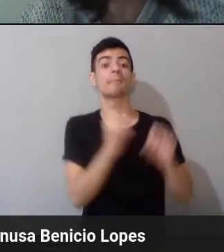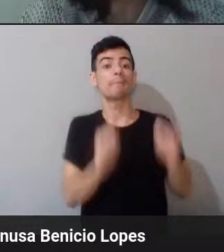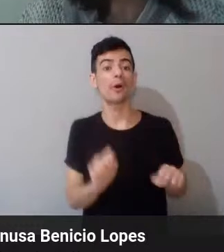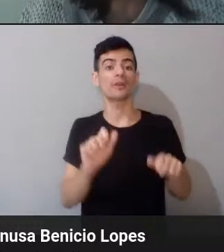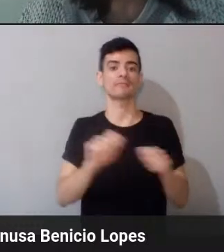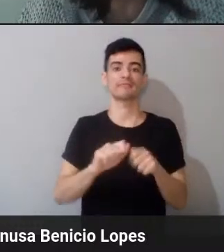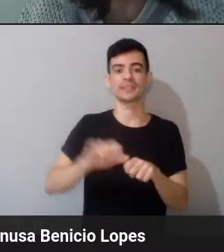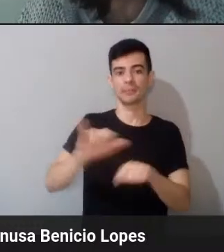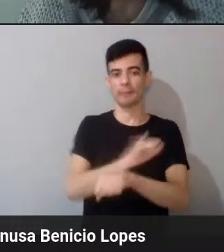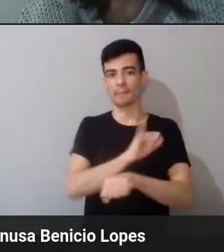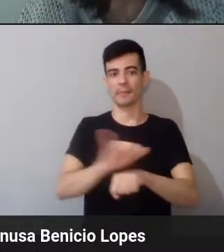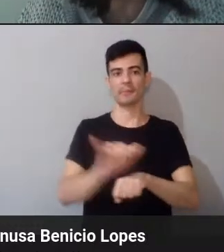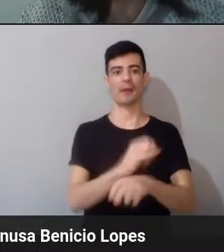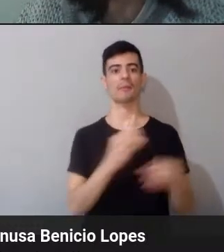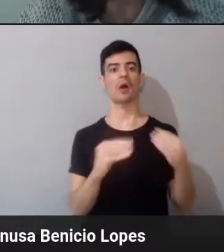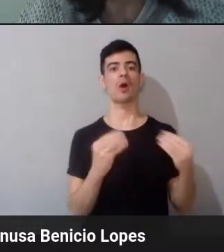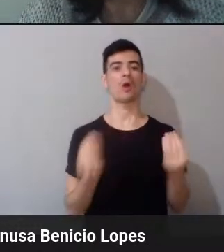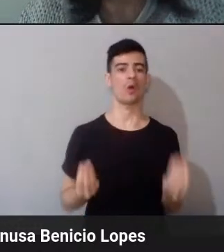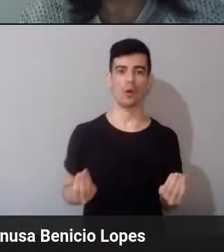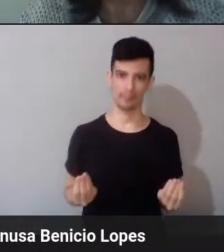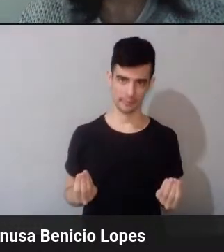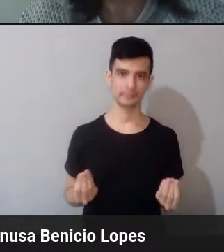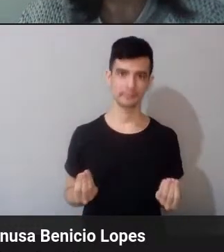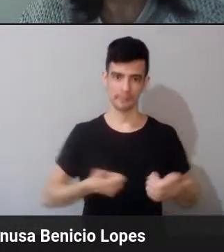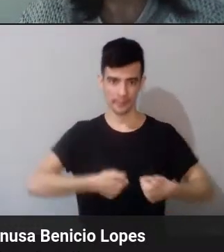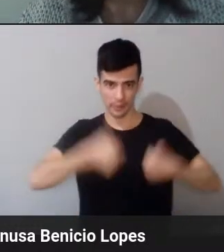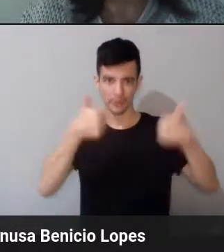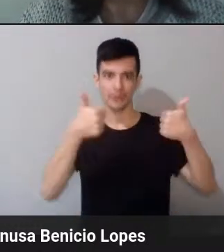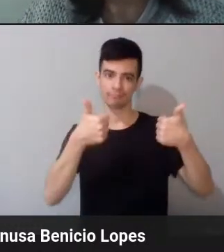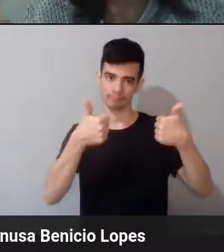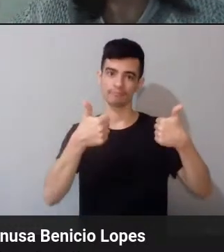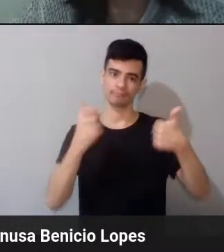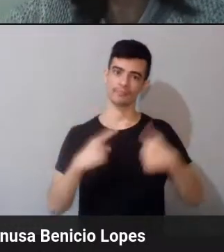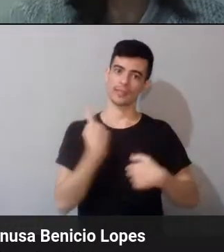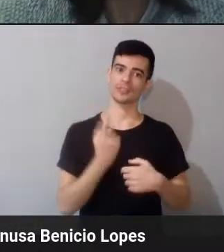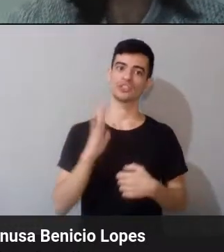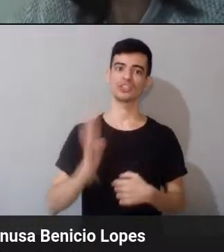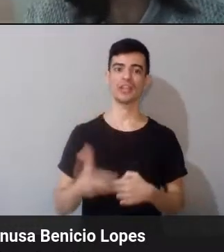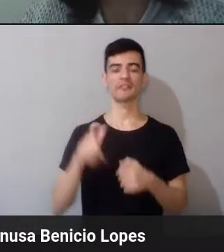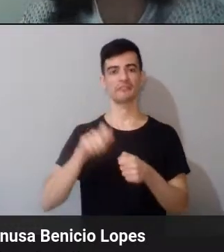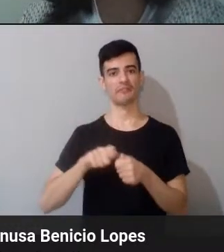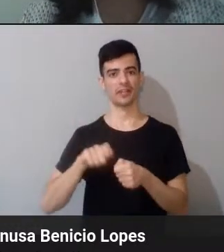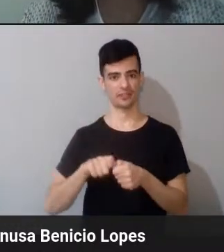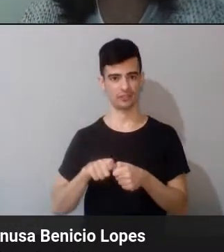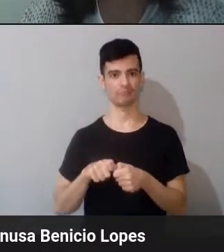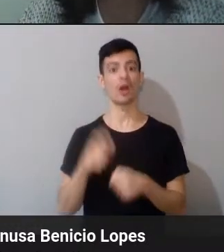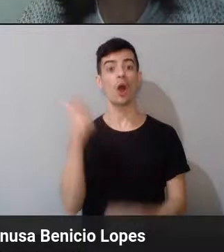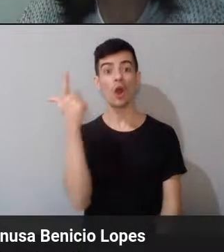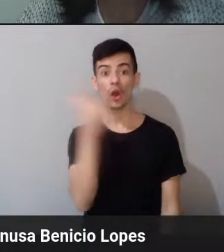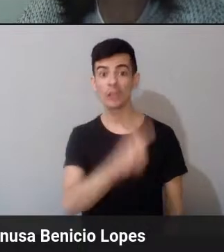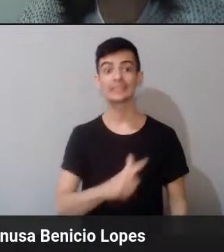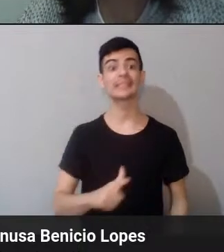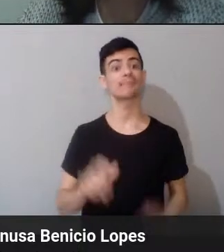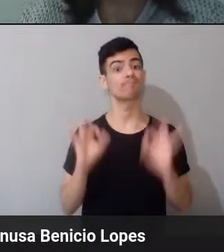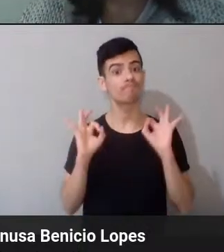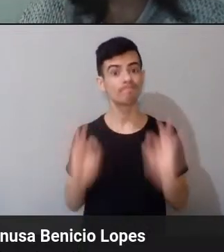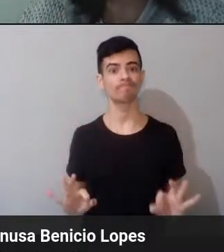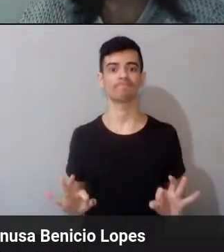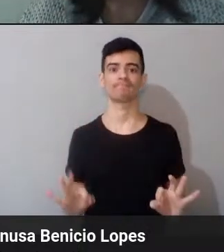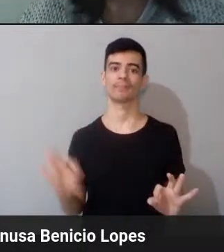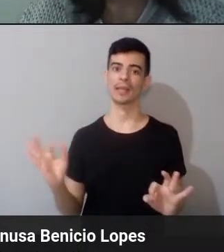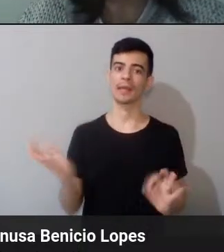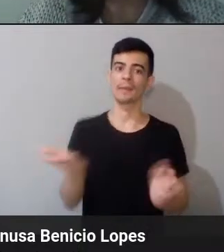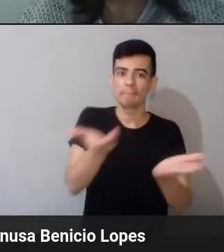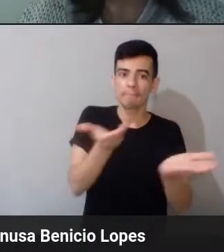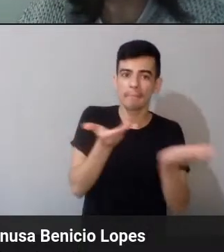melhorando, né? Isso que a gente já faz, né? De a gente conseguir de fato trazer esses saberes aqui para dentro